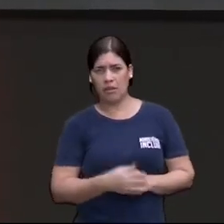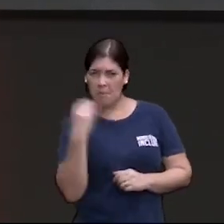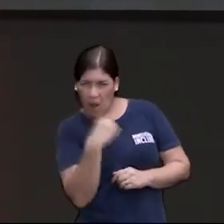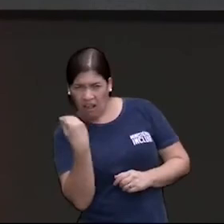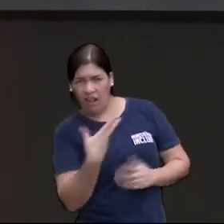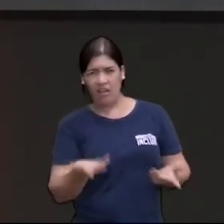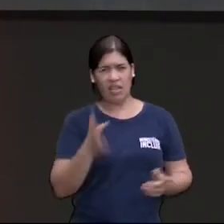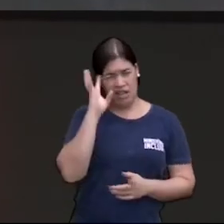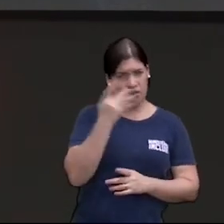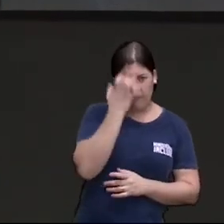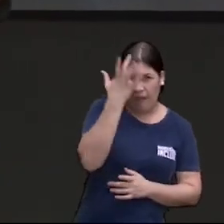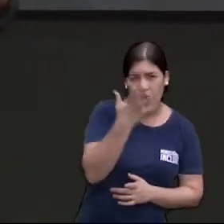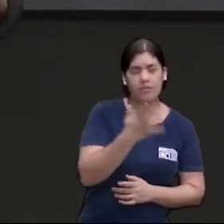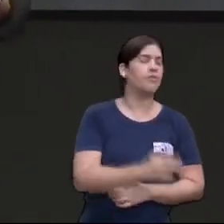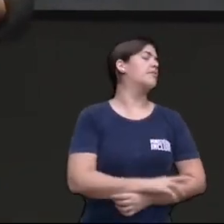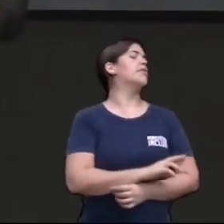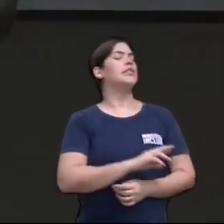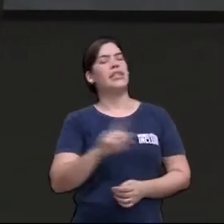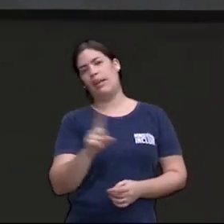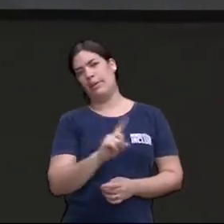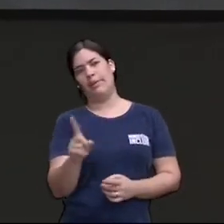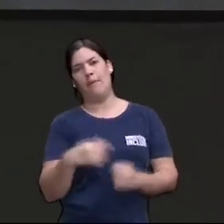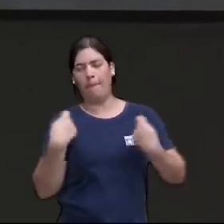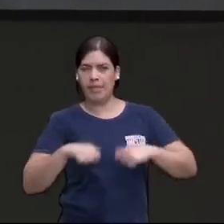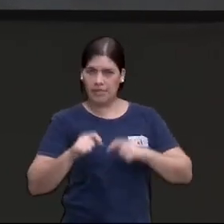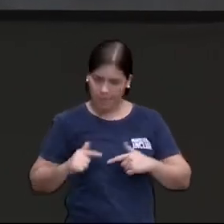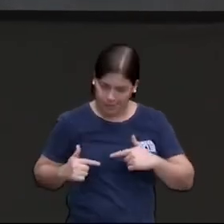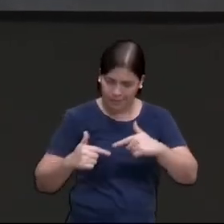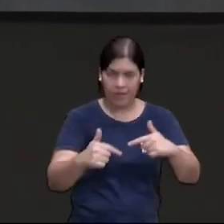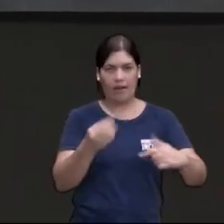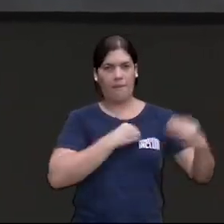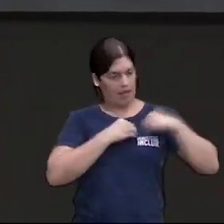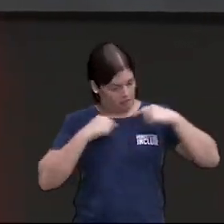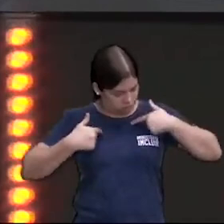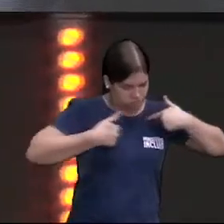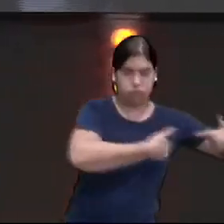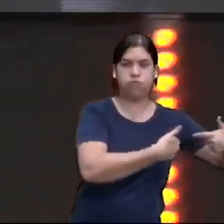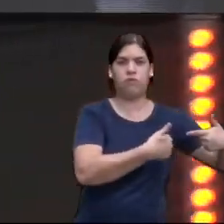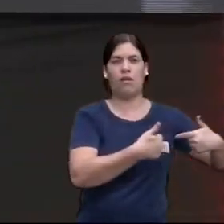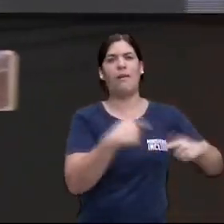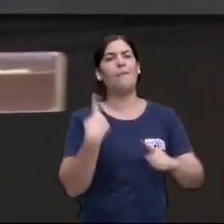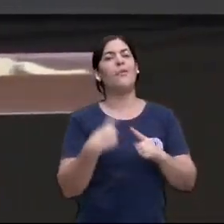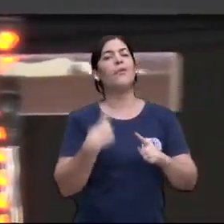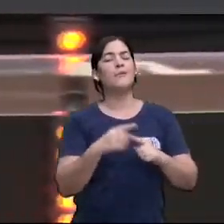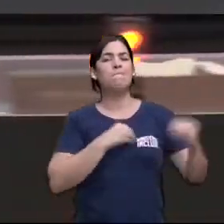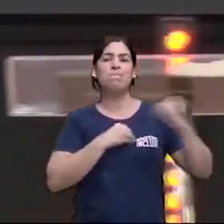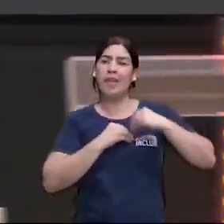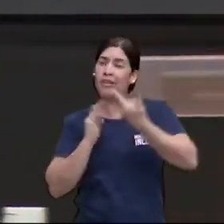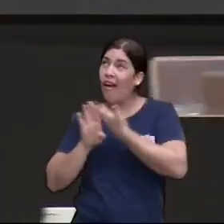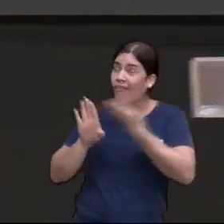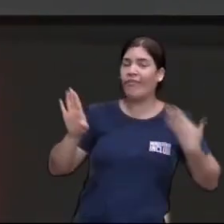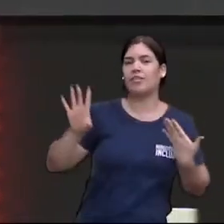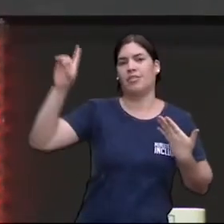Que a gente resolve fácil, não. Nós precisamos enfrentar o pecado, porque ele nos afasta de um propósito bom de Deus. Quando